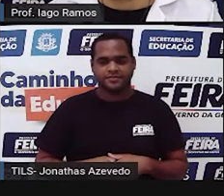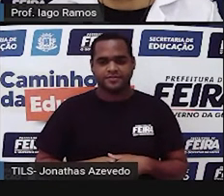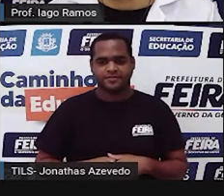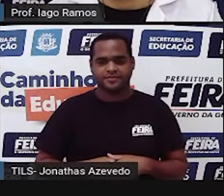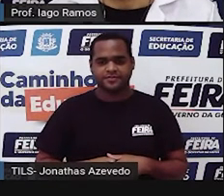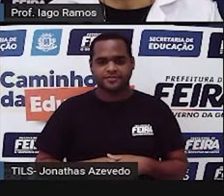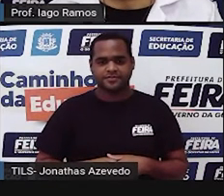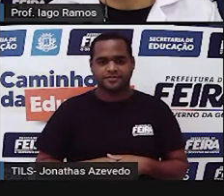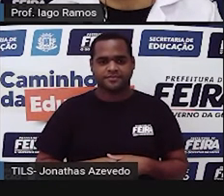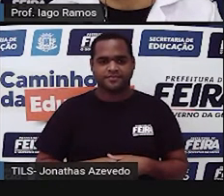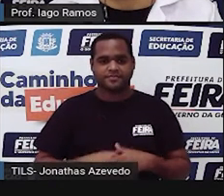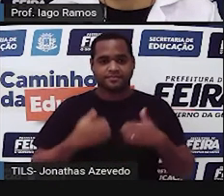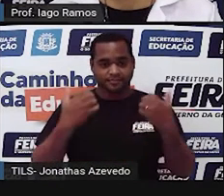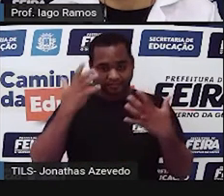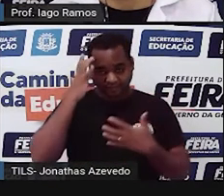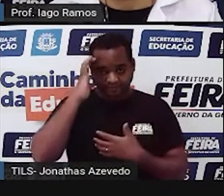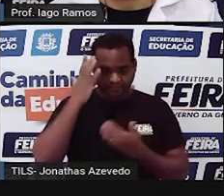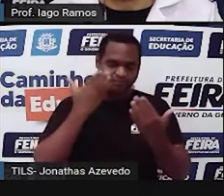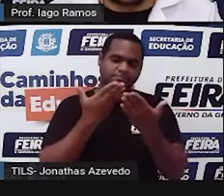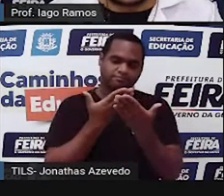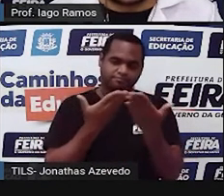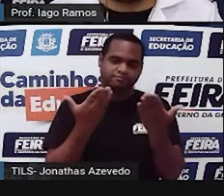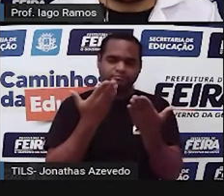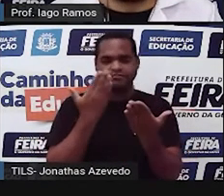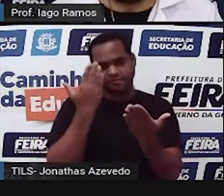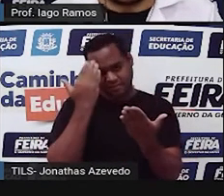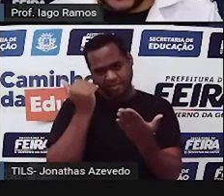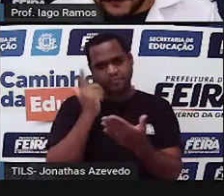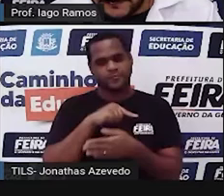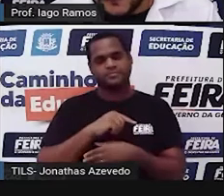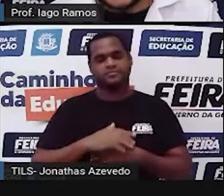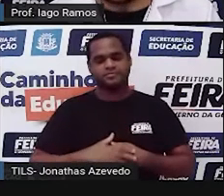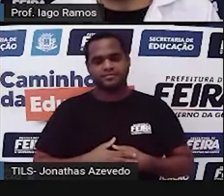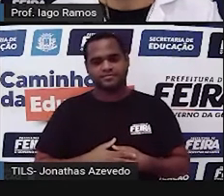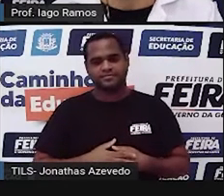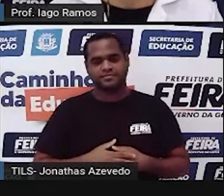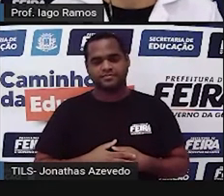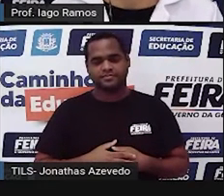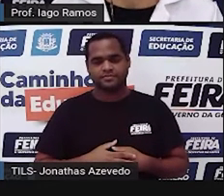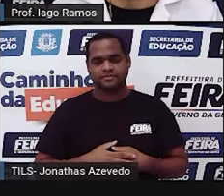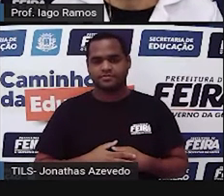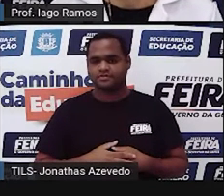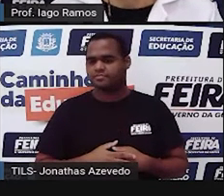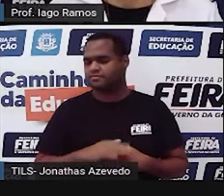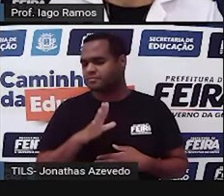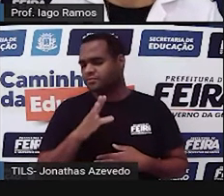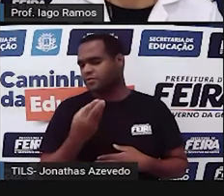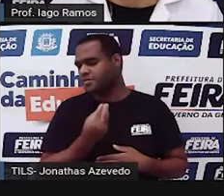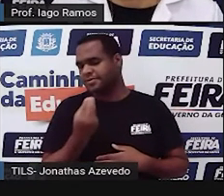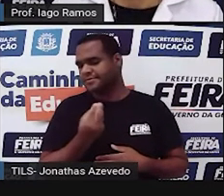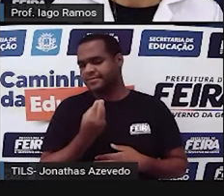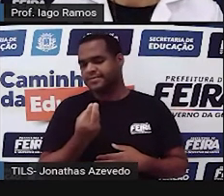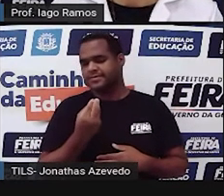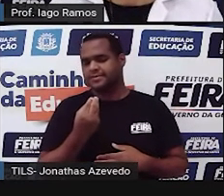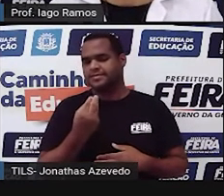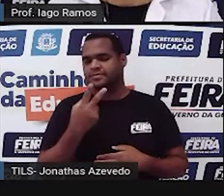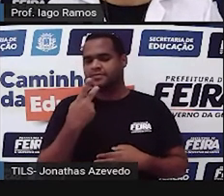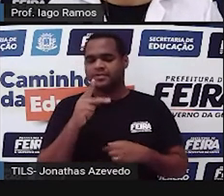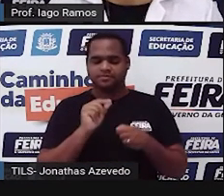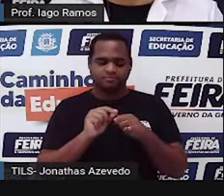Bom, eu acho que você já fez, tá bom? E como é que fica, né? Quando você fizer